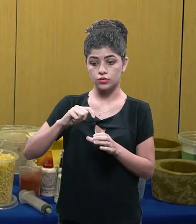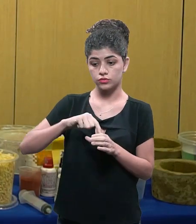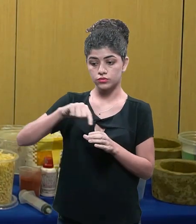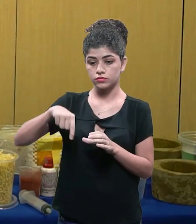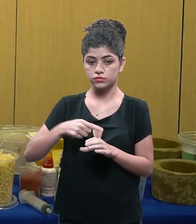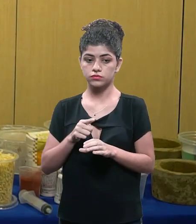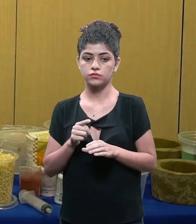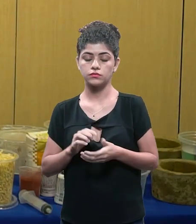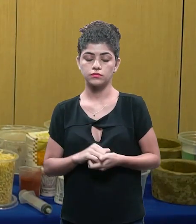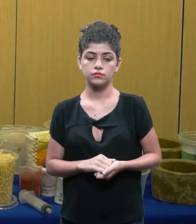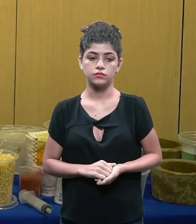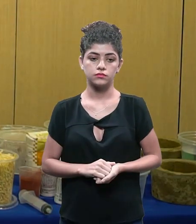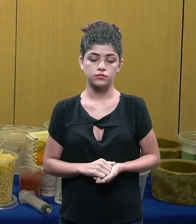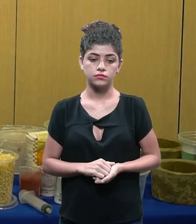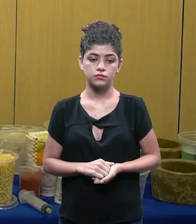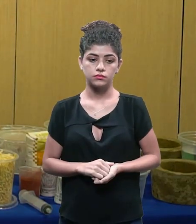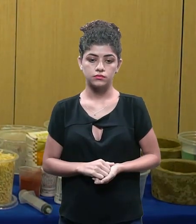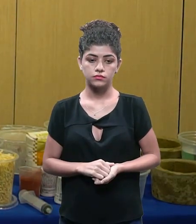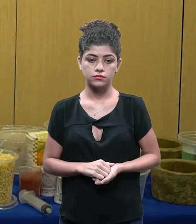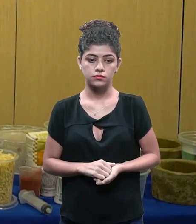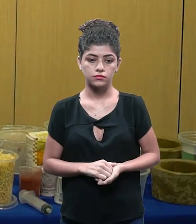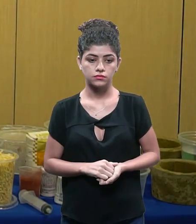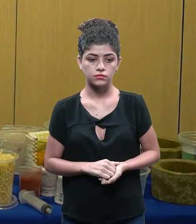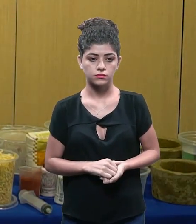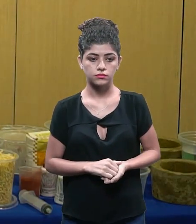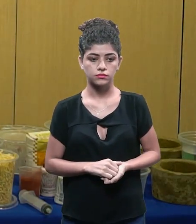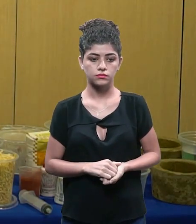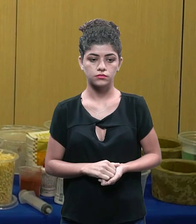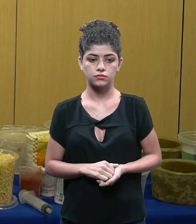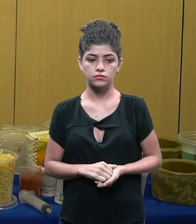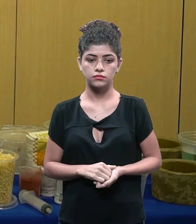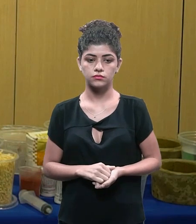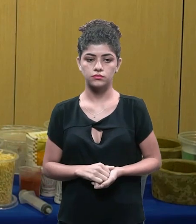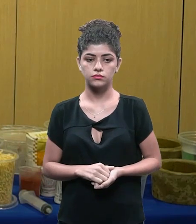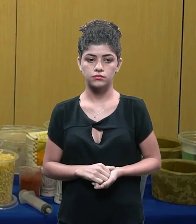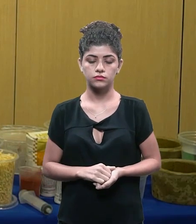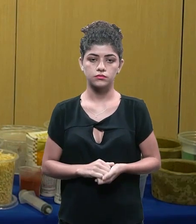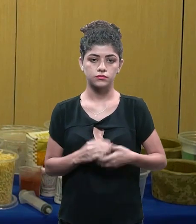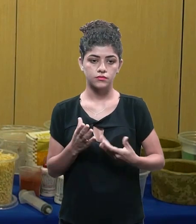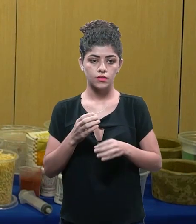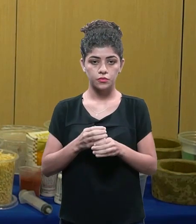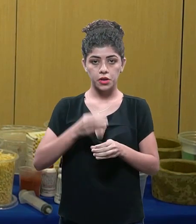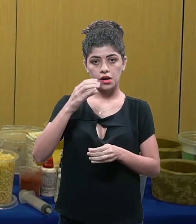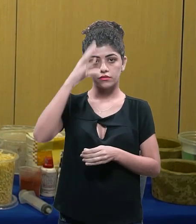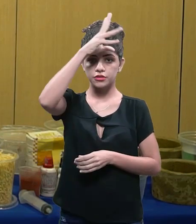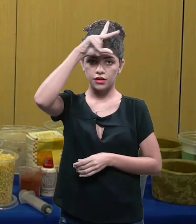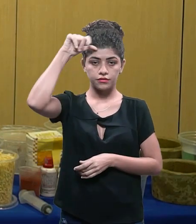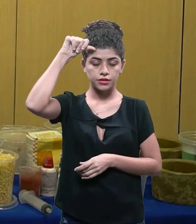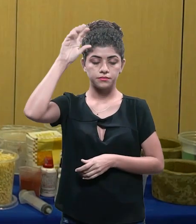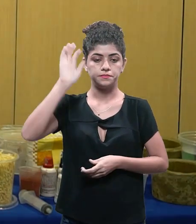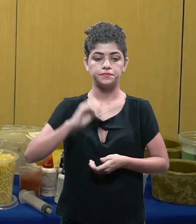certo e o orifício que eu colocar aqui certo seria um nesse caso aqui foi uma